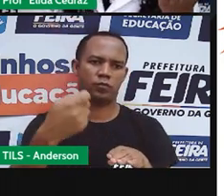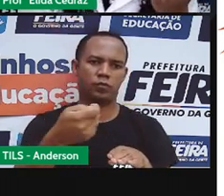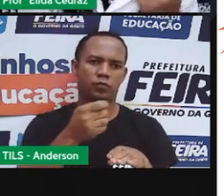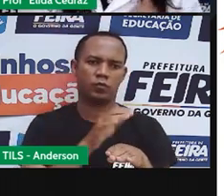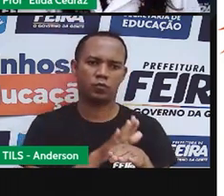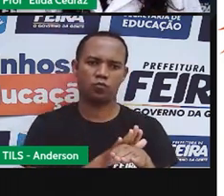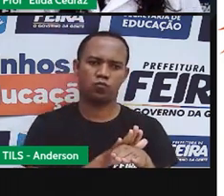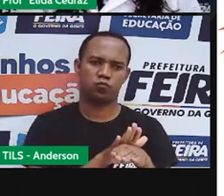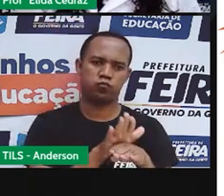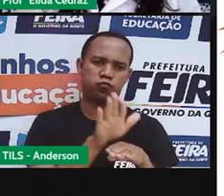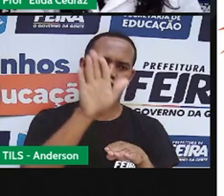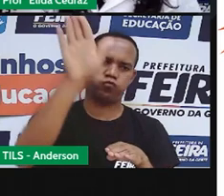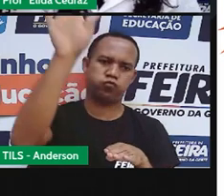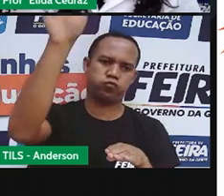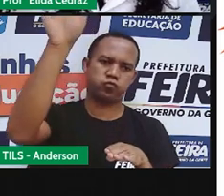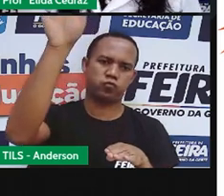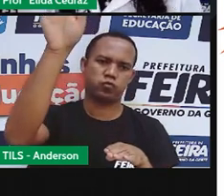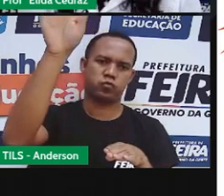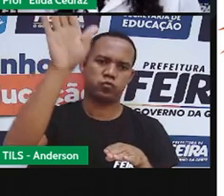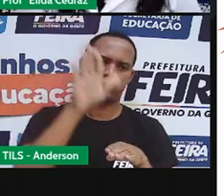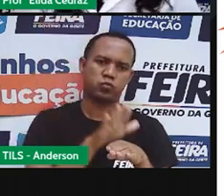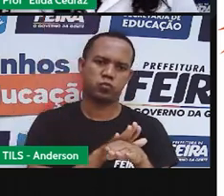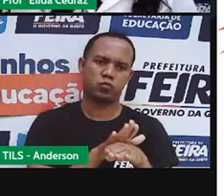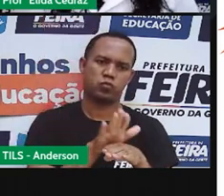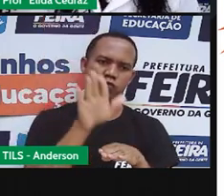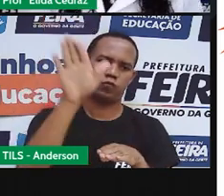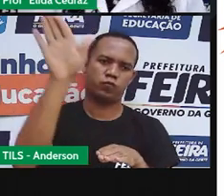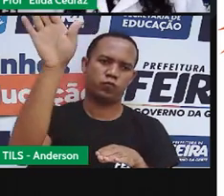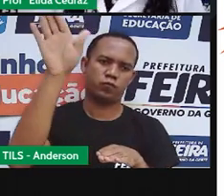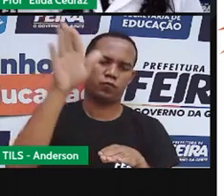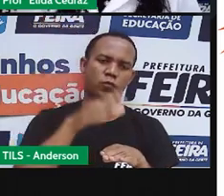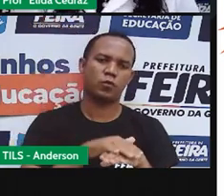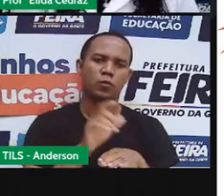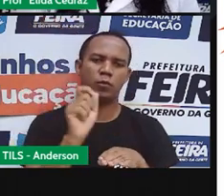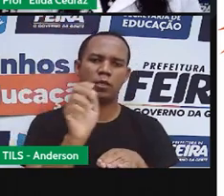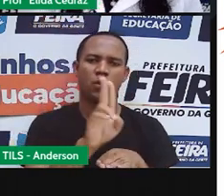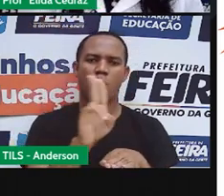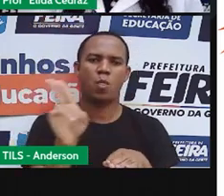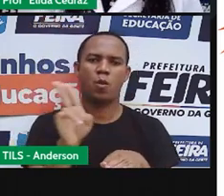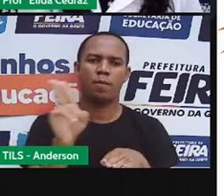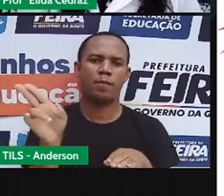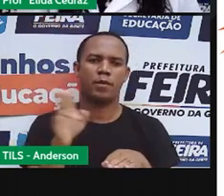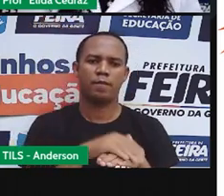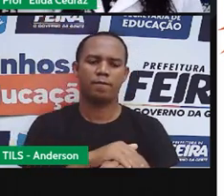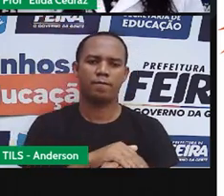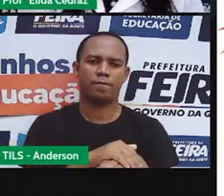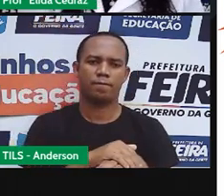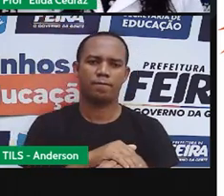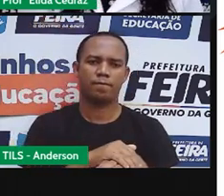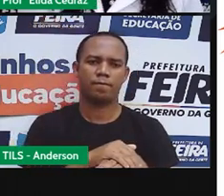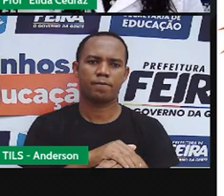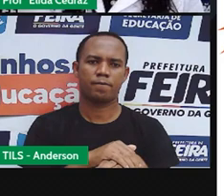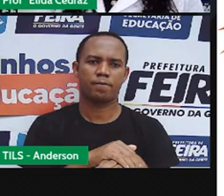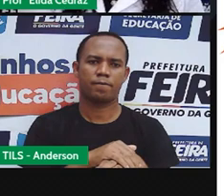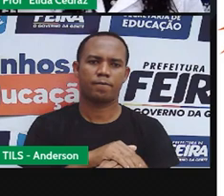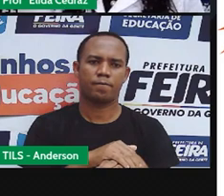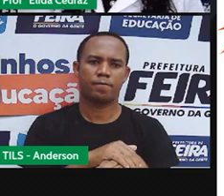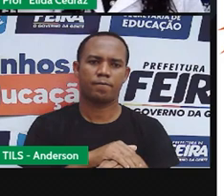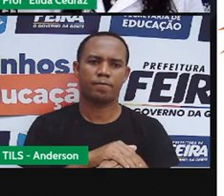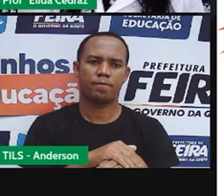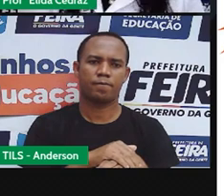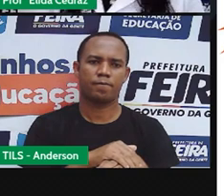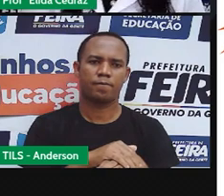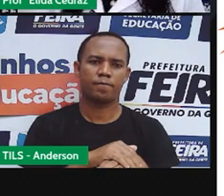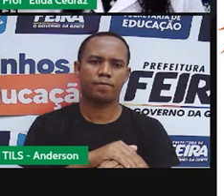desenho é o desenho de quê? Não é disco voador. Não é disco voador. Qual é o nome disso?